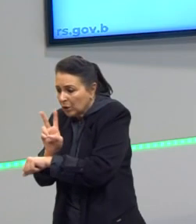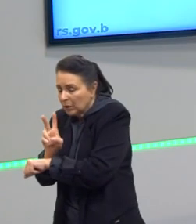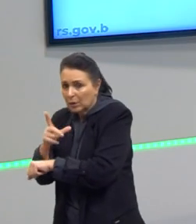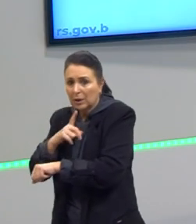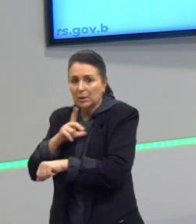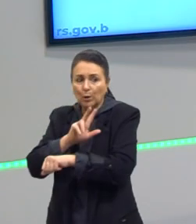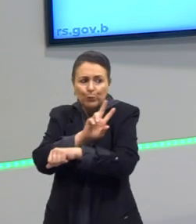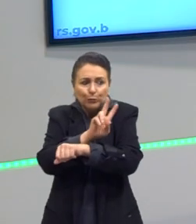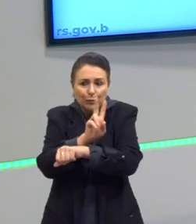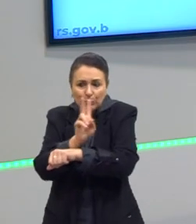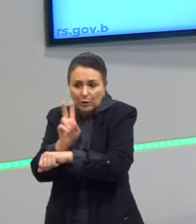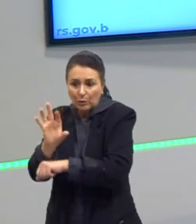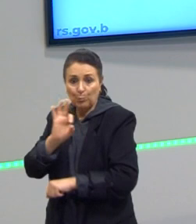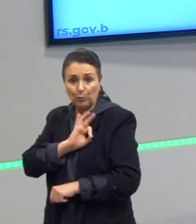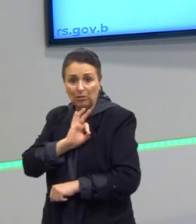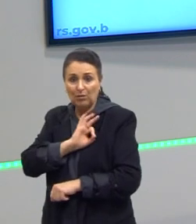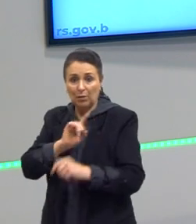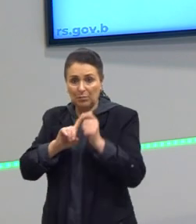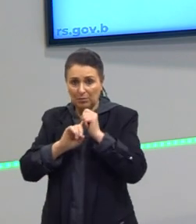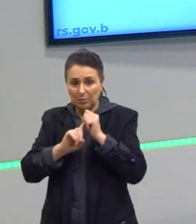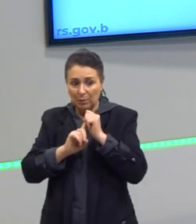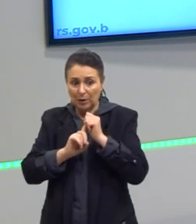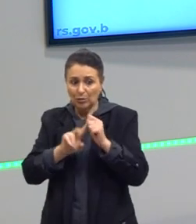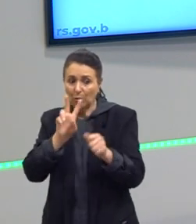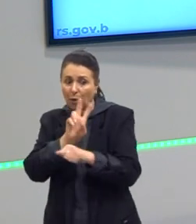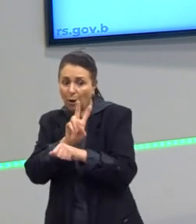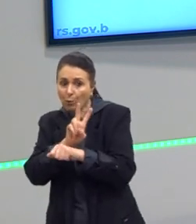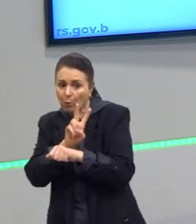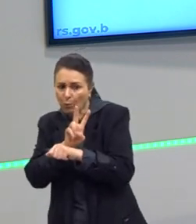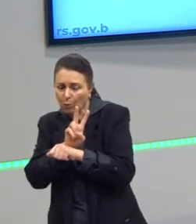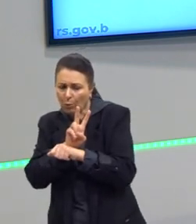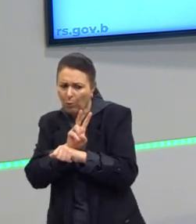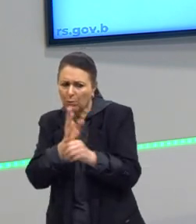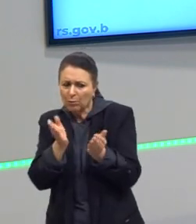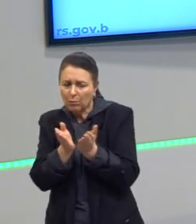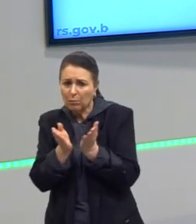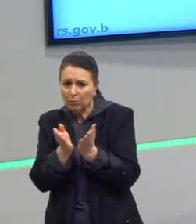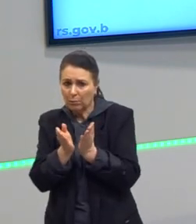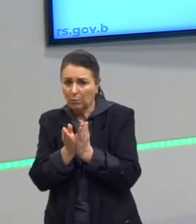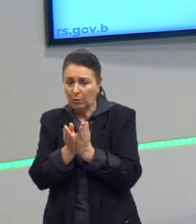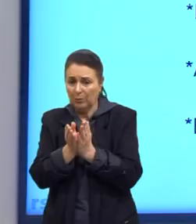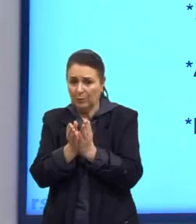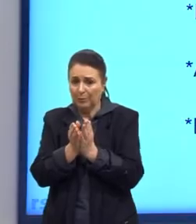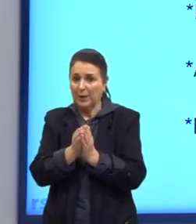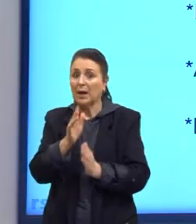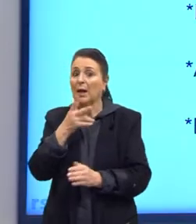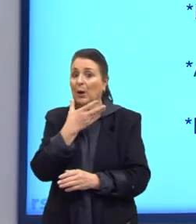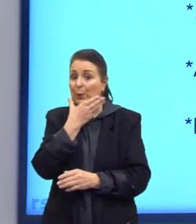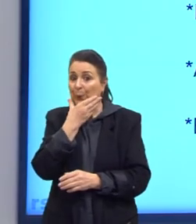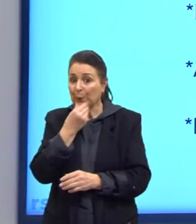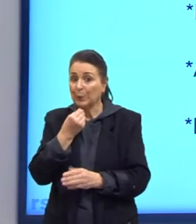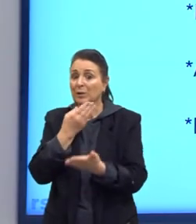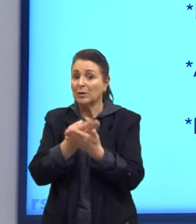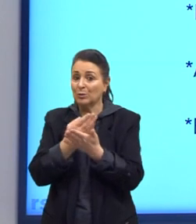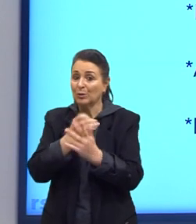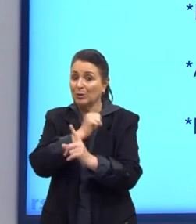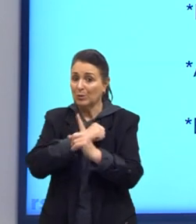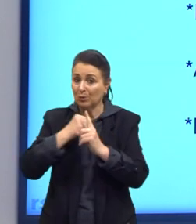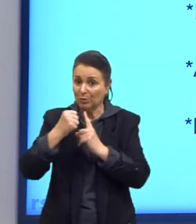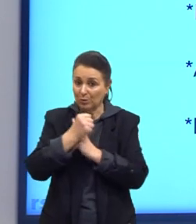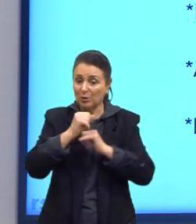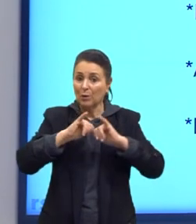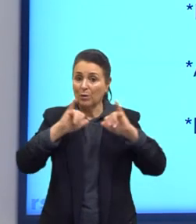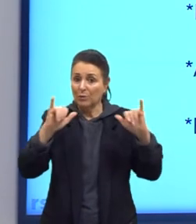vigilância policial muito maior em relação aos mais pobres, é o que traz esse sociólogo. E nós temos